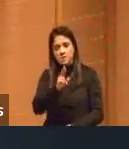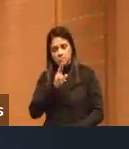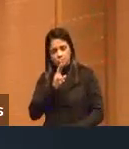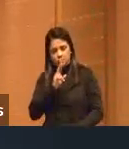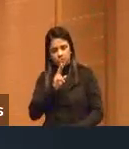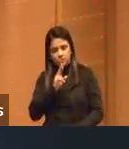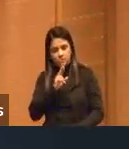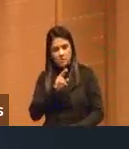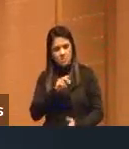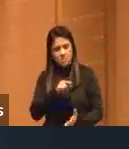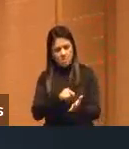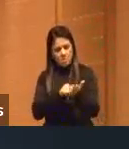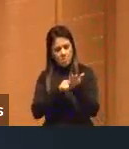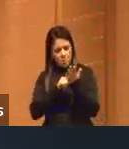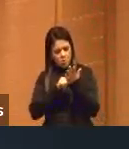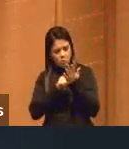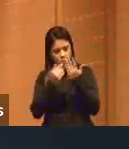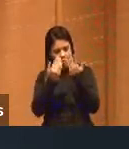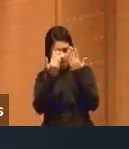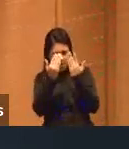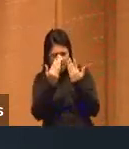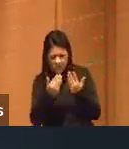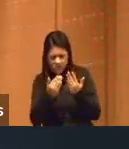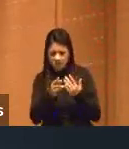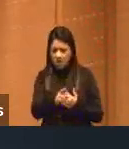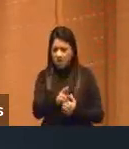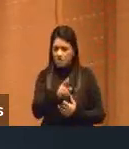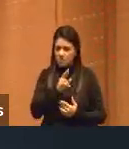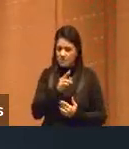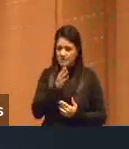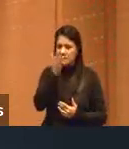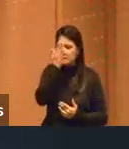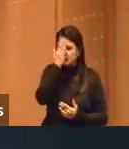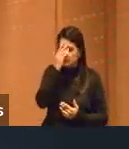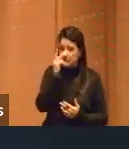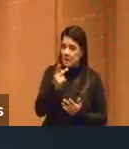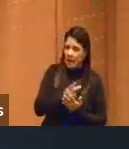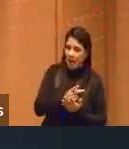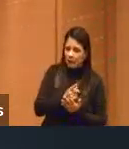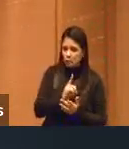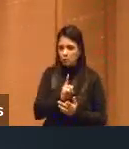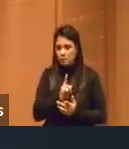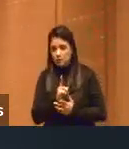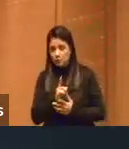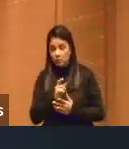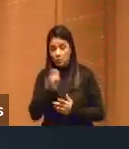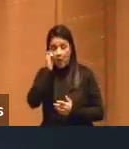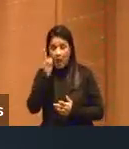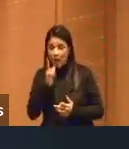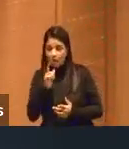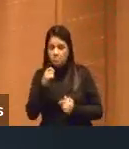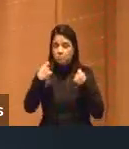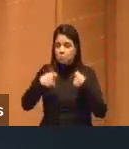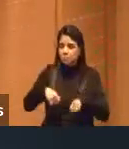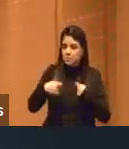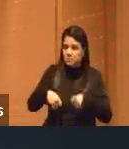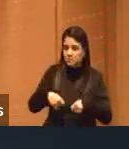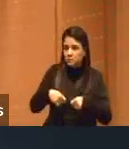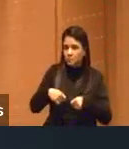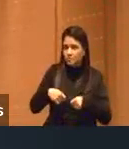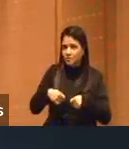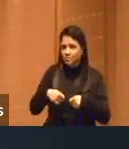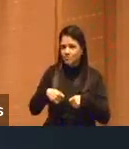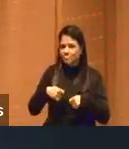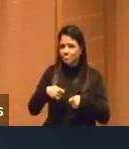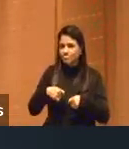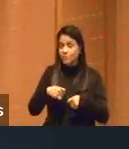e eu avalio a resposta dele, sabendo que ele pode estar errado, portanto, eu tenho que estar sempre em alerta, eu tenho que estar sempre